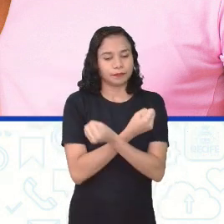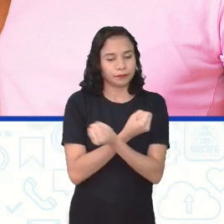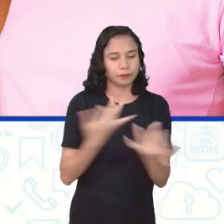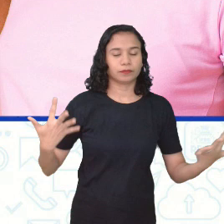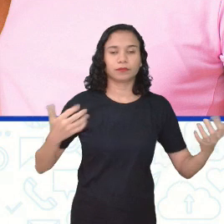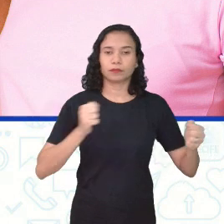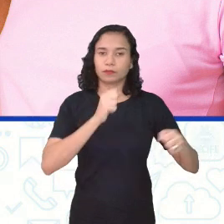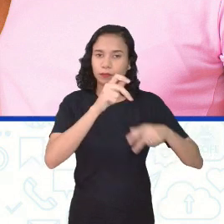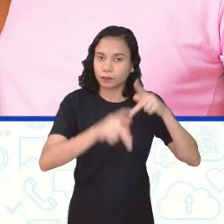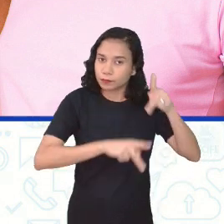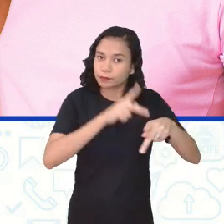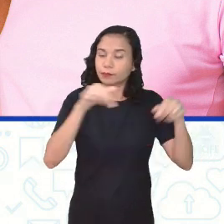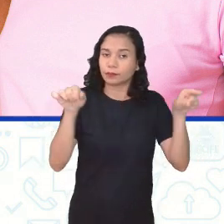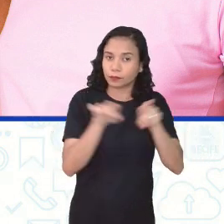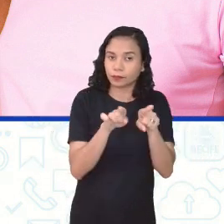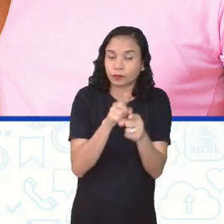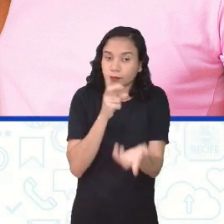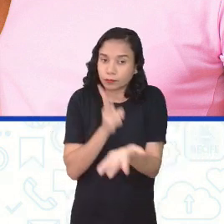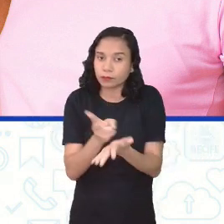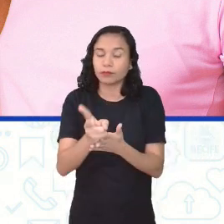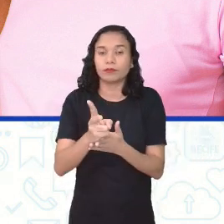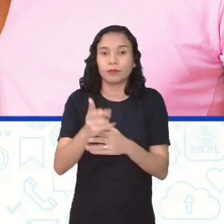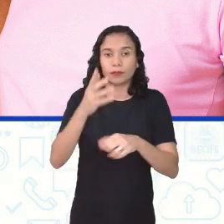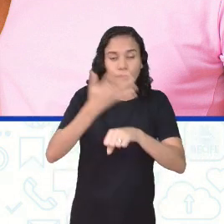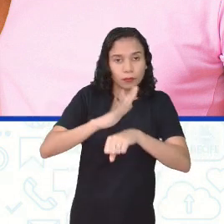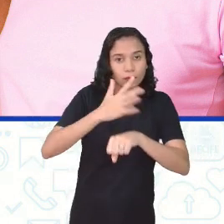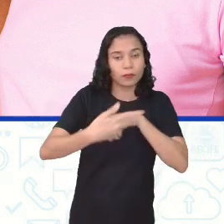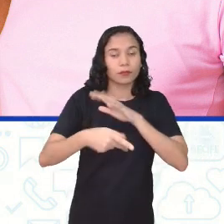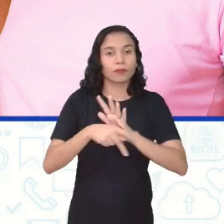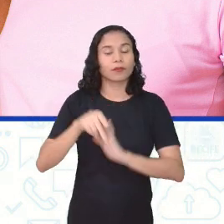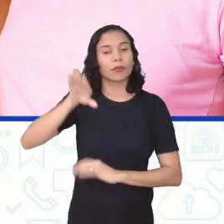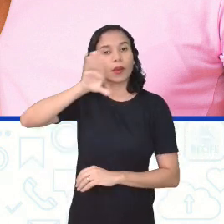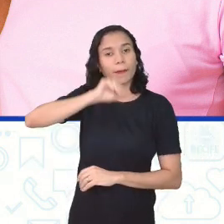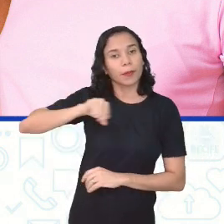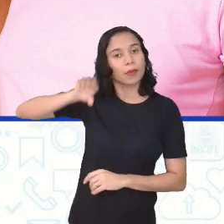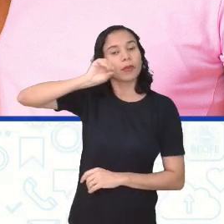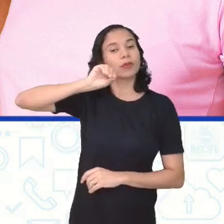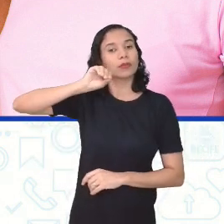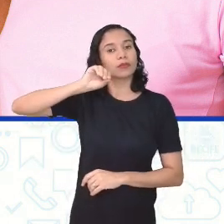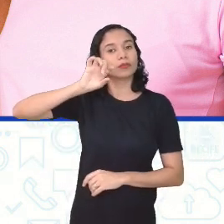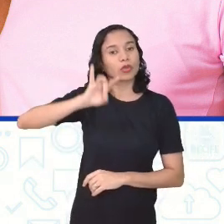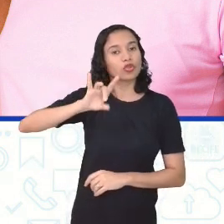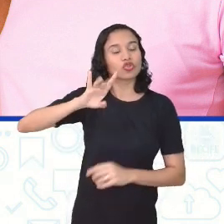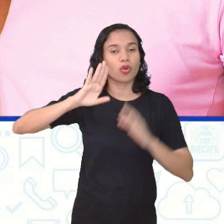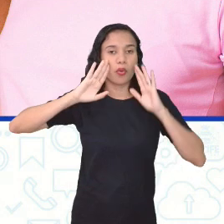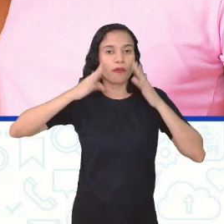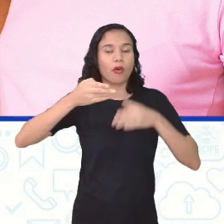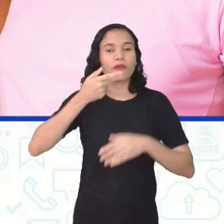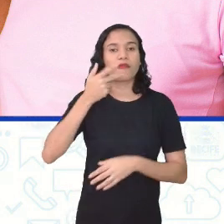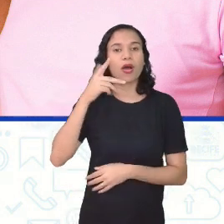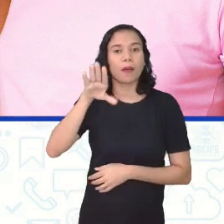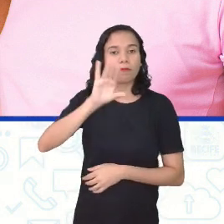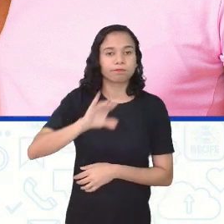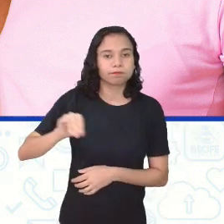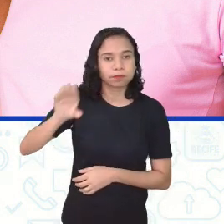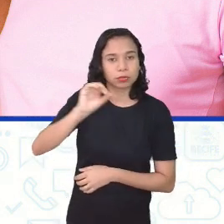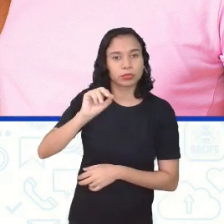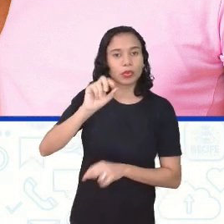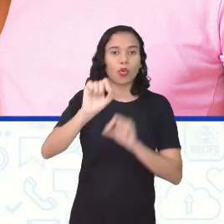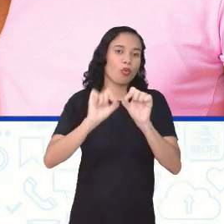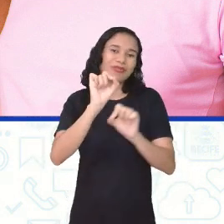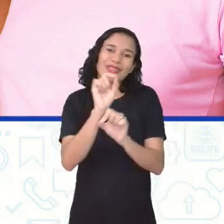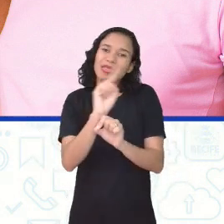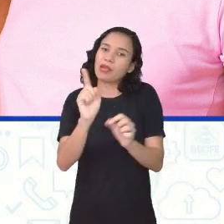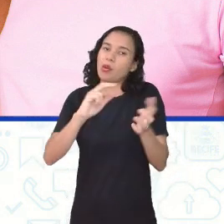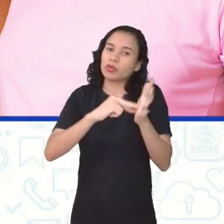povos que também que continuam oral. É, que continuam somente no oral, né? O que não